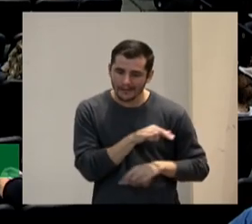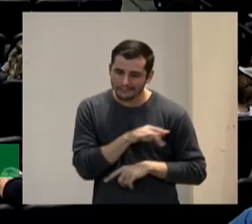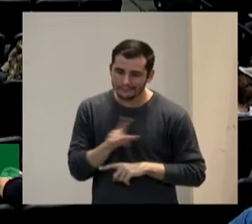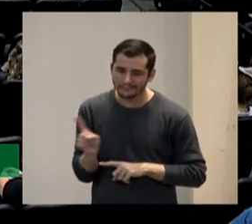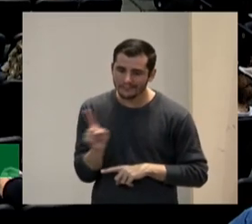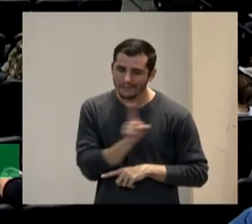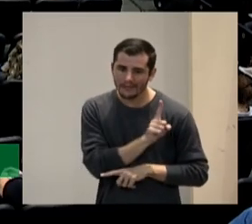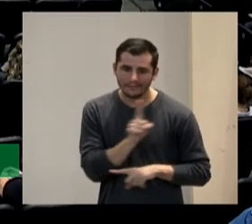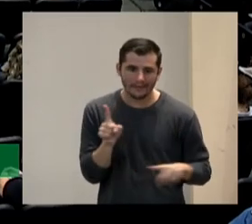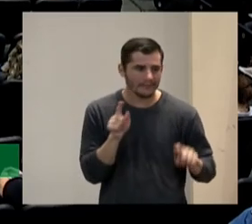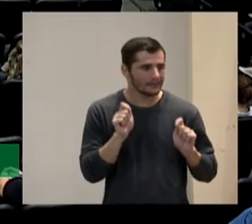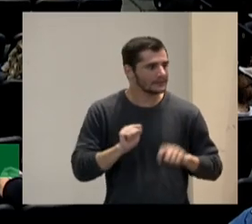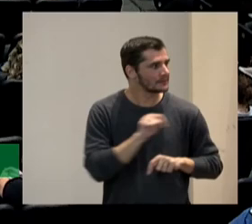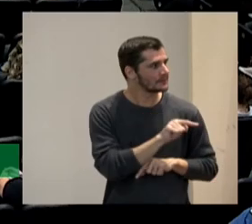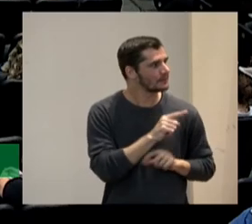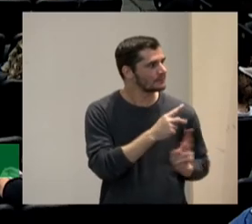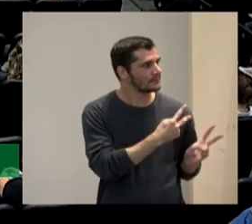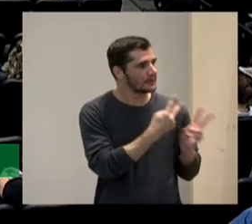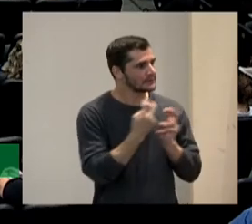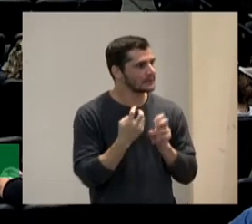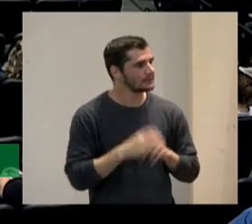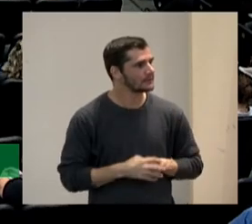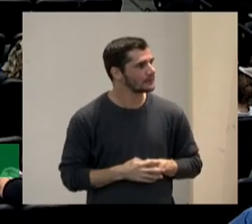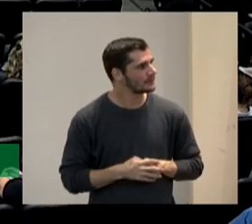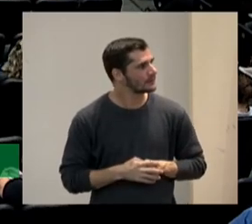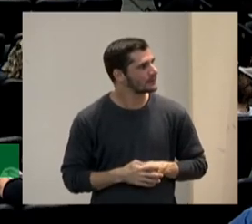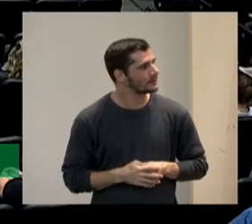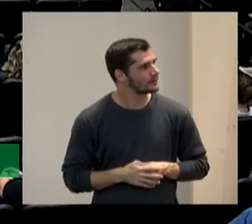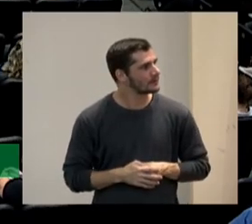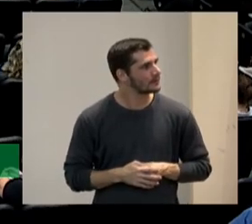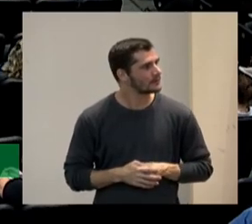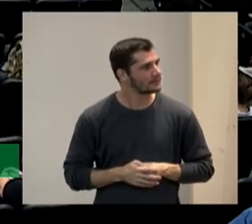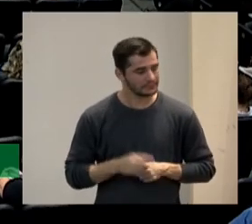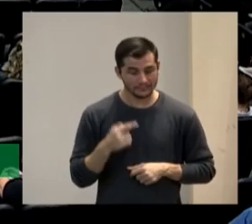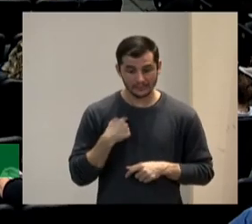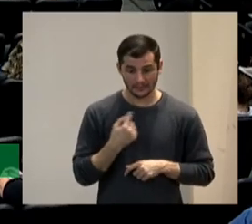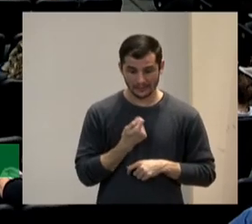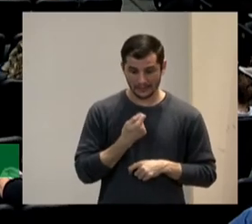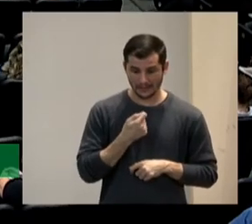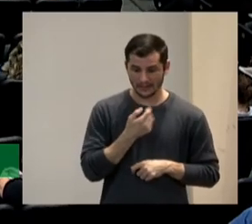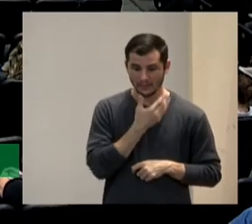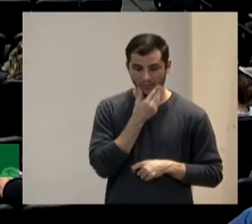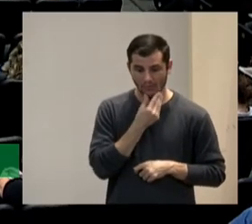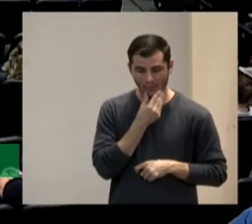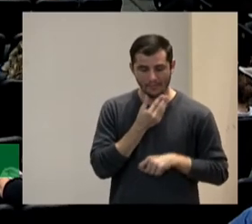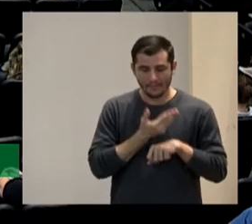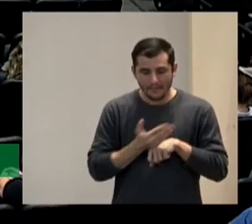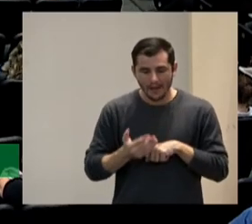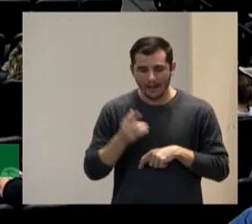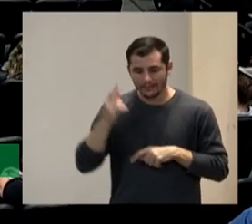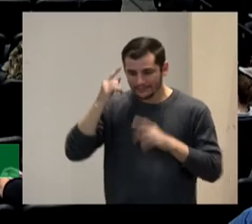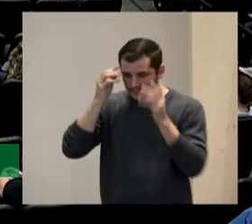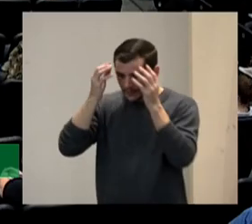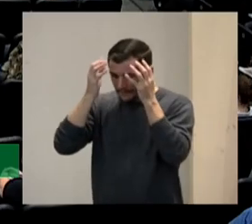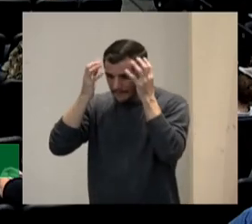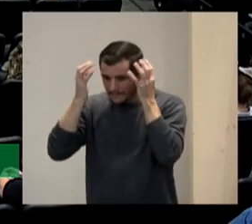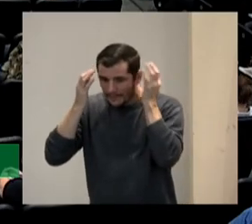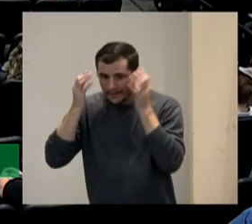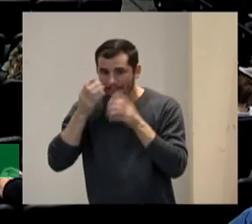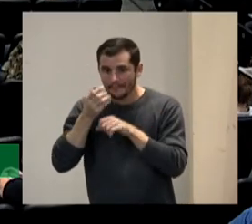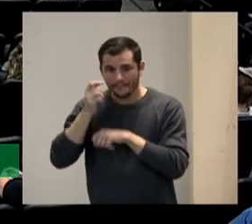eu sou um homem branco cabelo preto enrolado